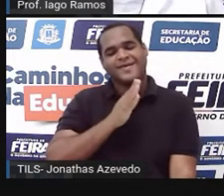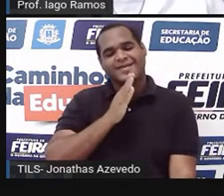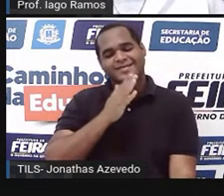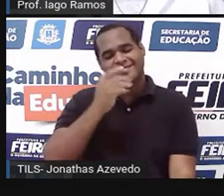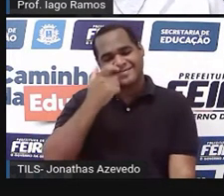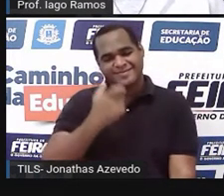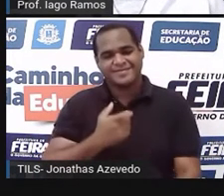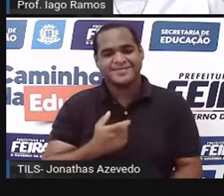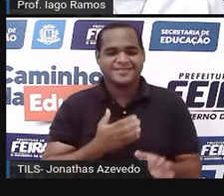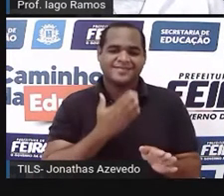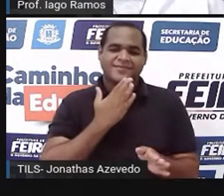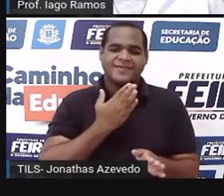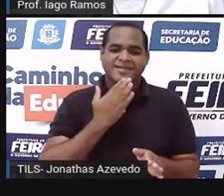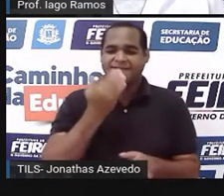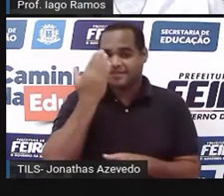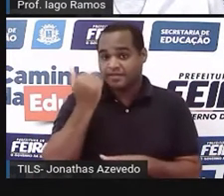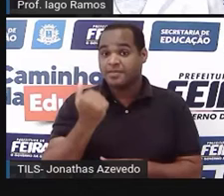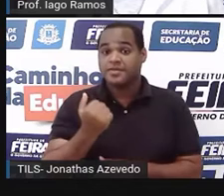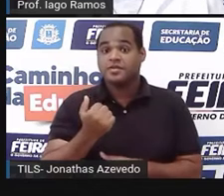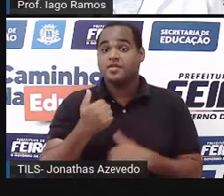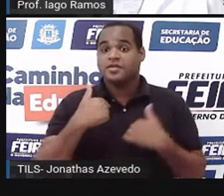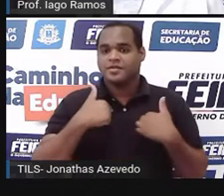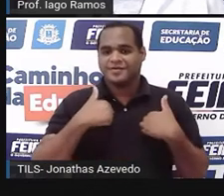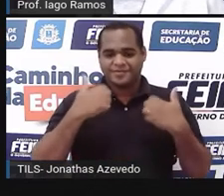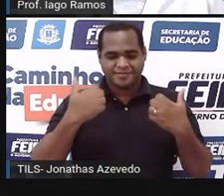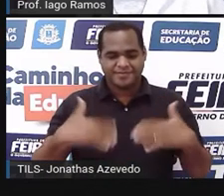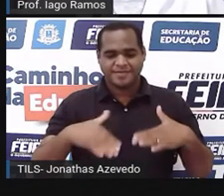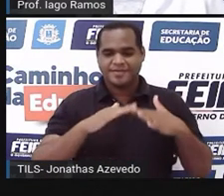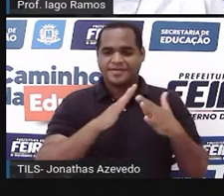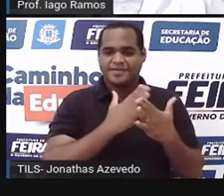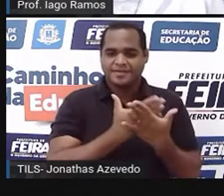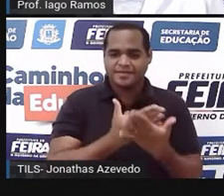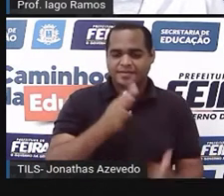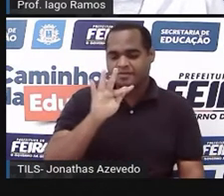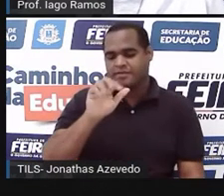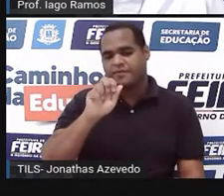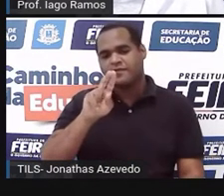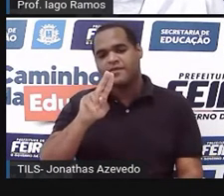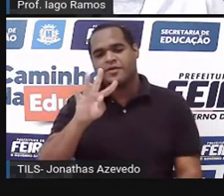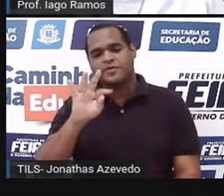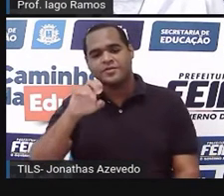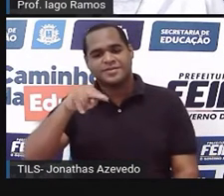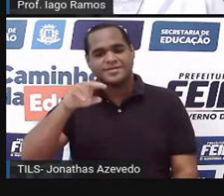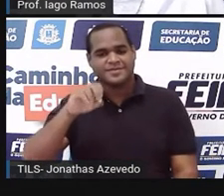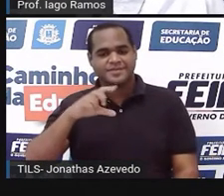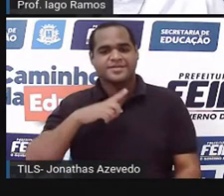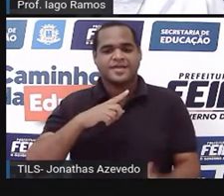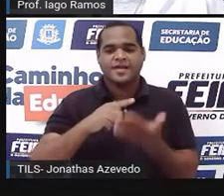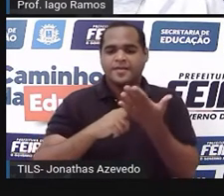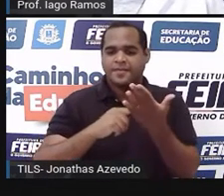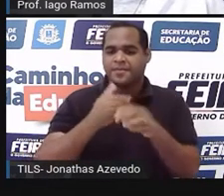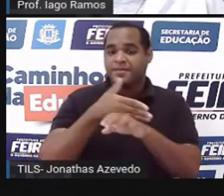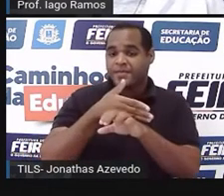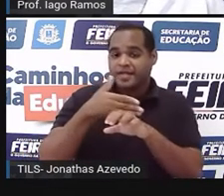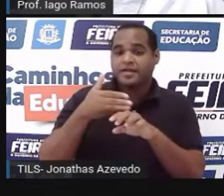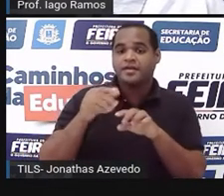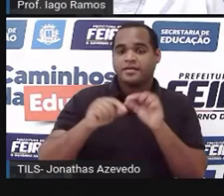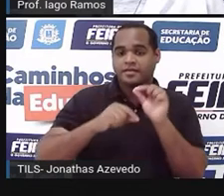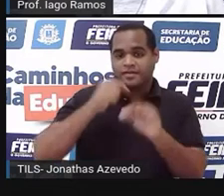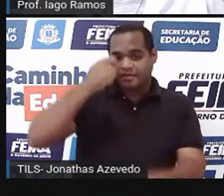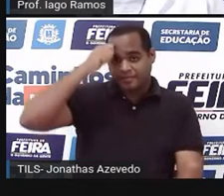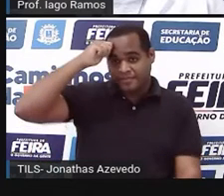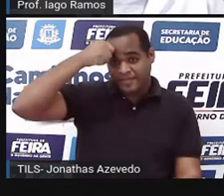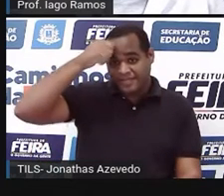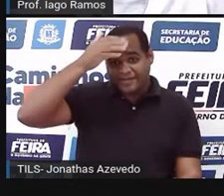me conhece, venho lá da escola municipal Faustino Dias Lima. Eu tenho pele branca, meu cabelo